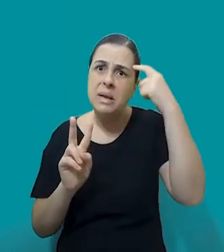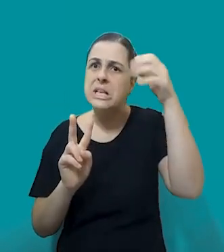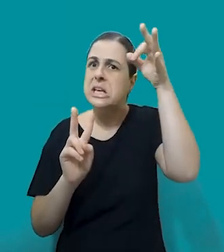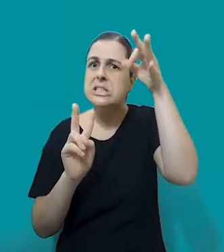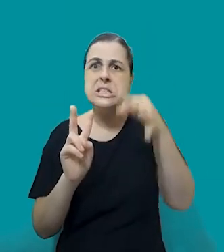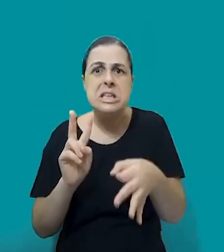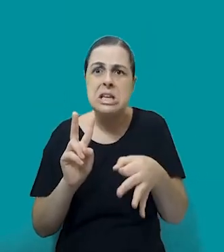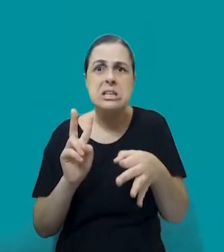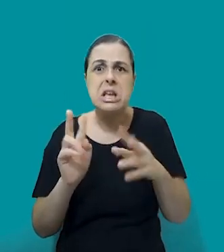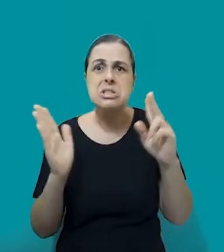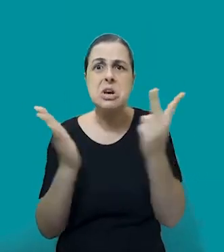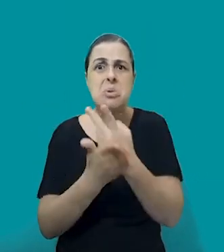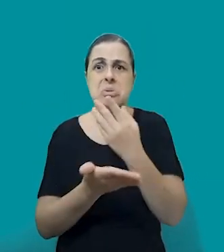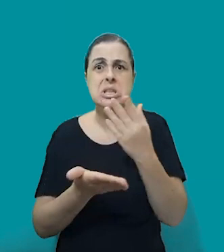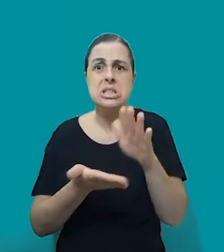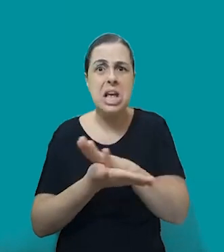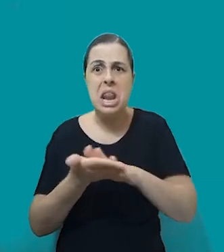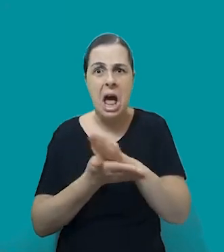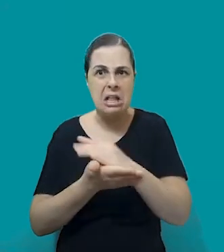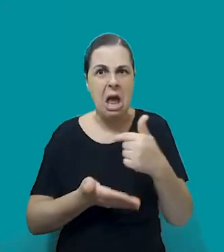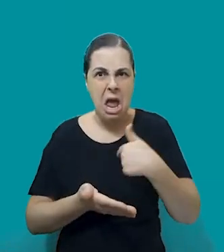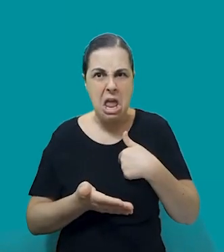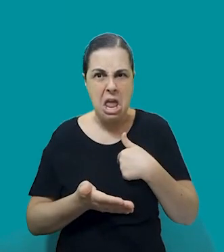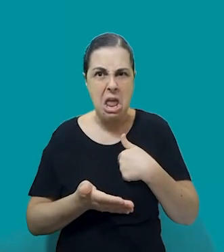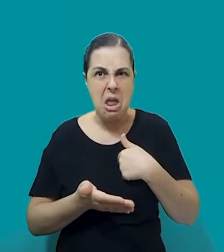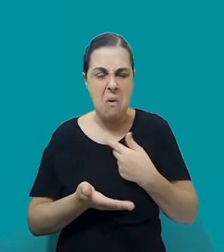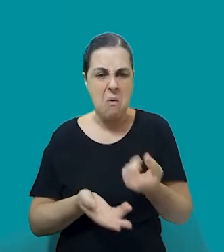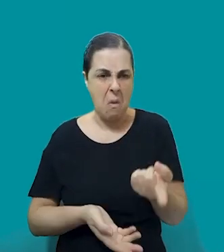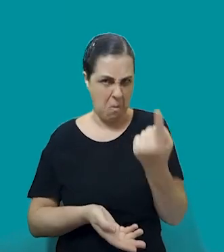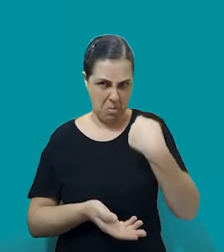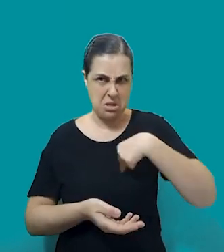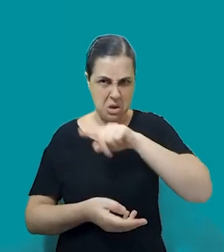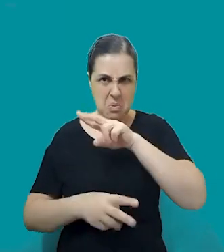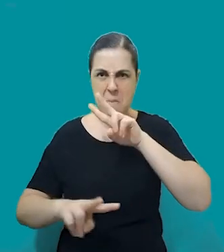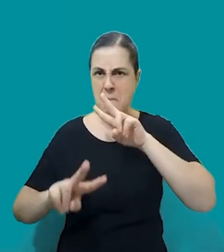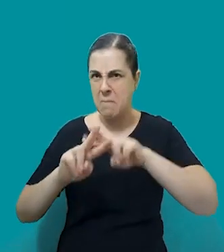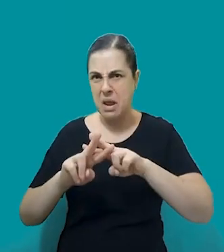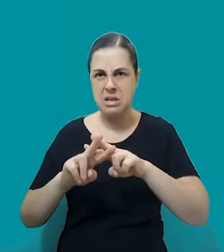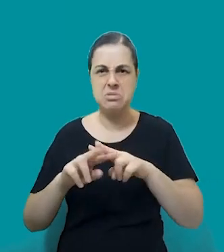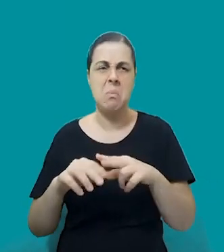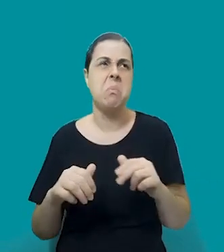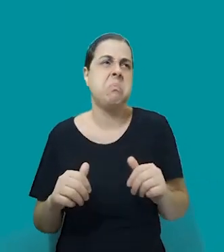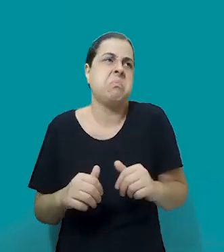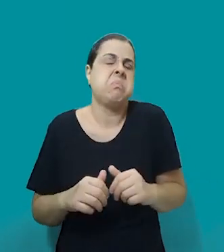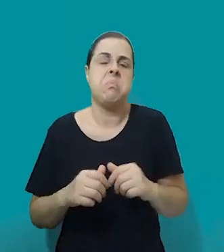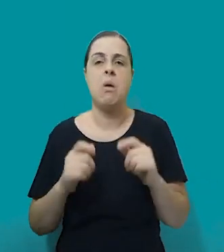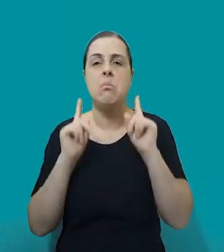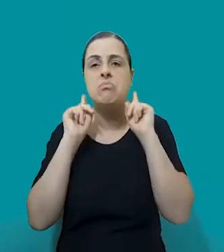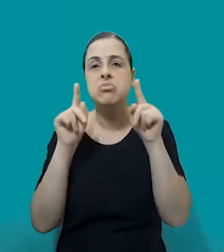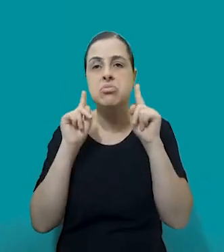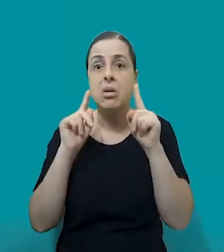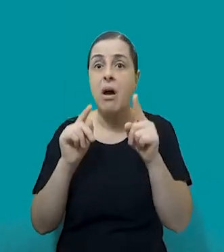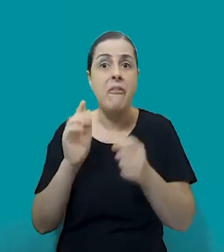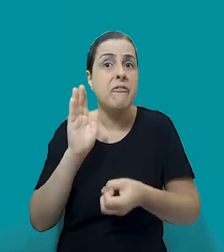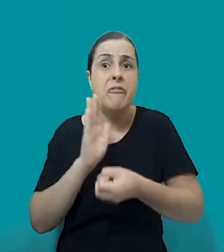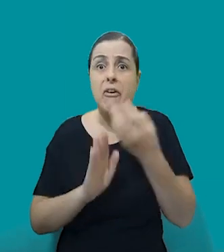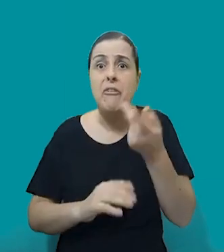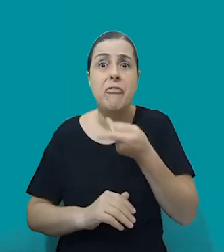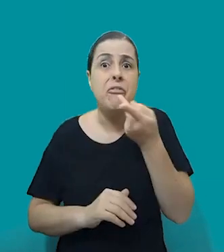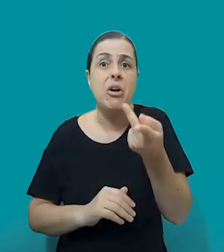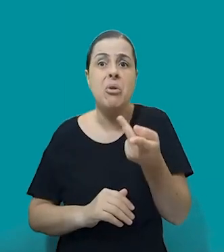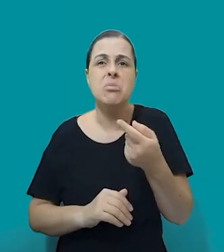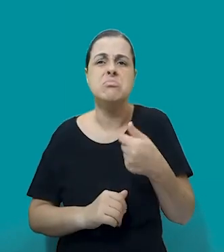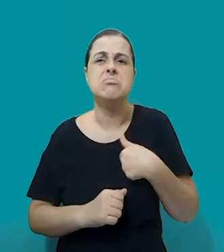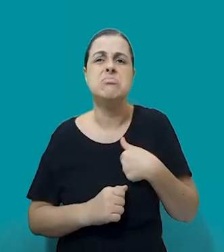nada ia acontecer, né? Ele identificava que ele tinha feito alguma coisa errada, porque em vários momentos ele fala, né? Que ele